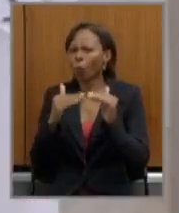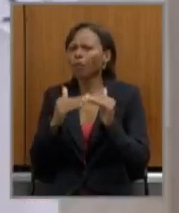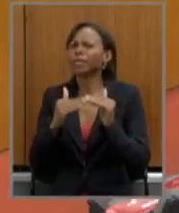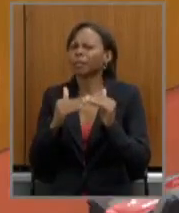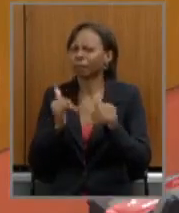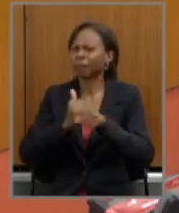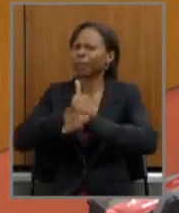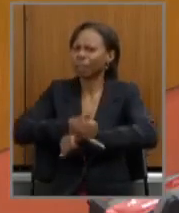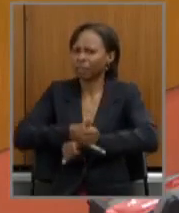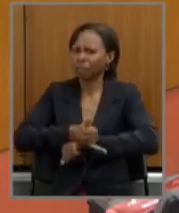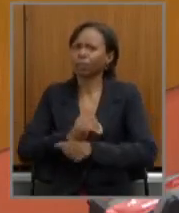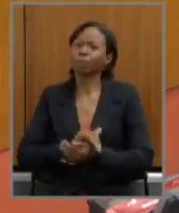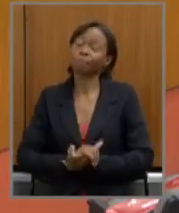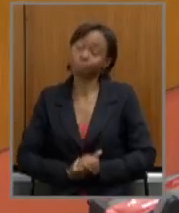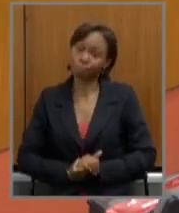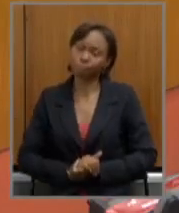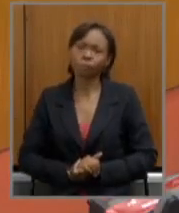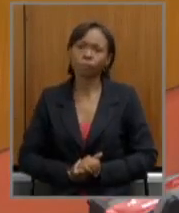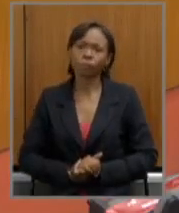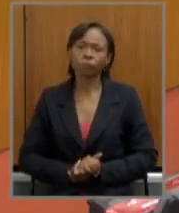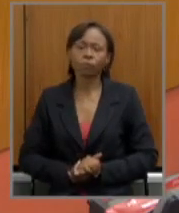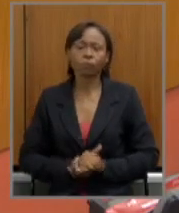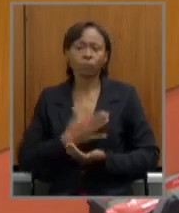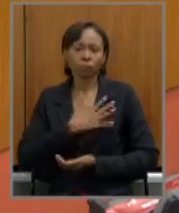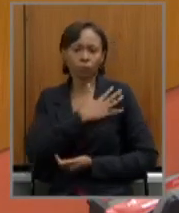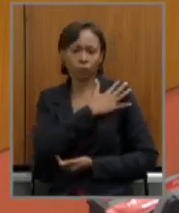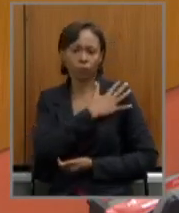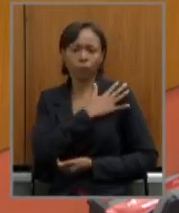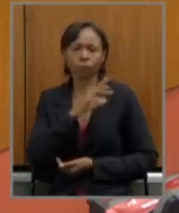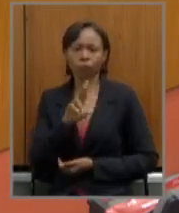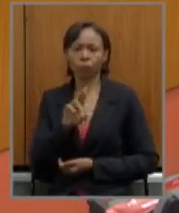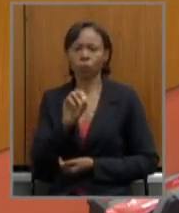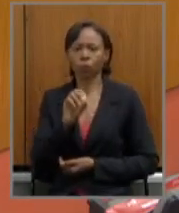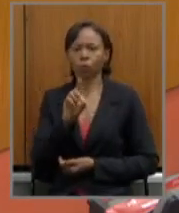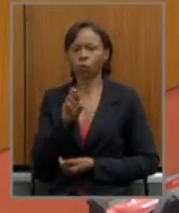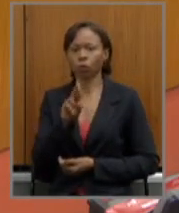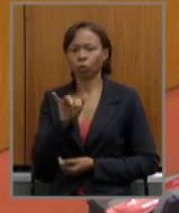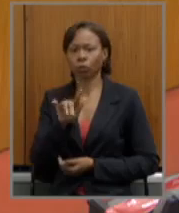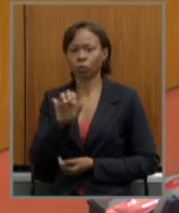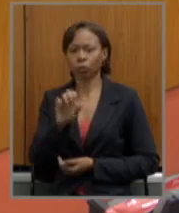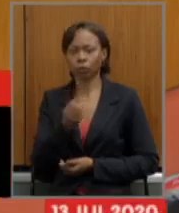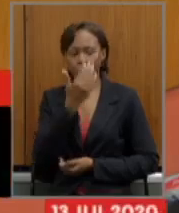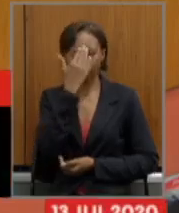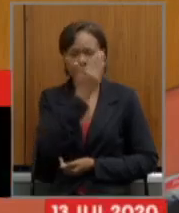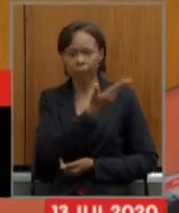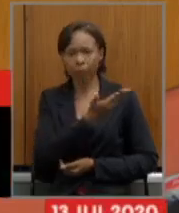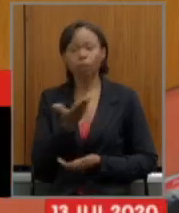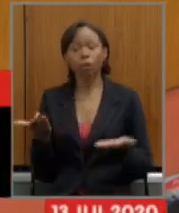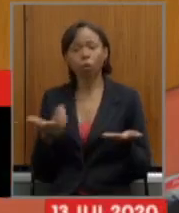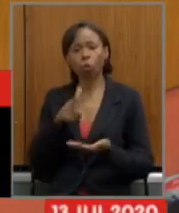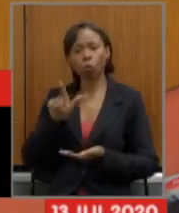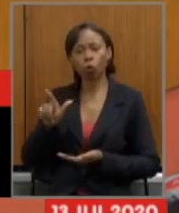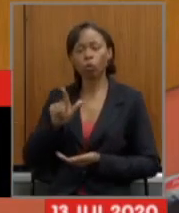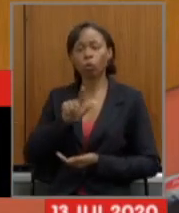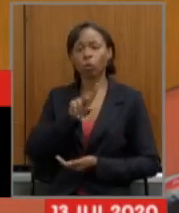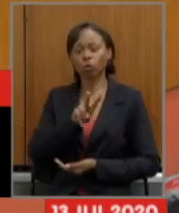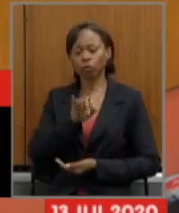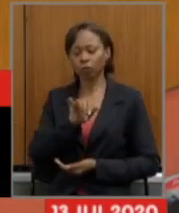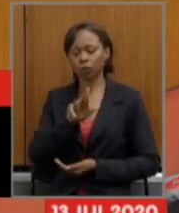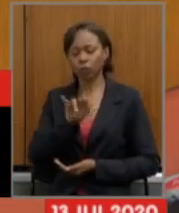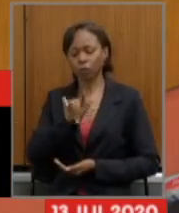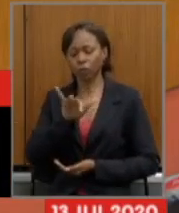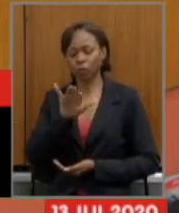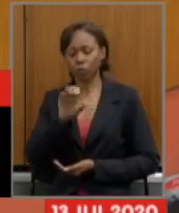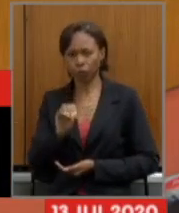muito obrigado deputado sargento Rodrigues nosso próximo inscrito deputado Virgílio Guimarães e na sequência deputada